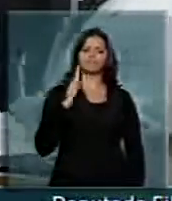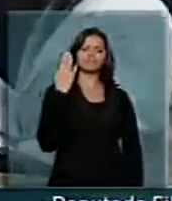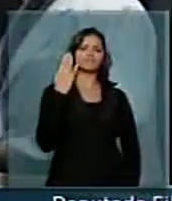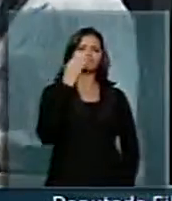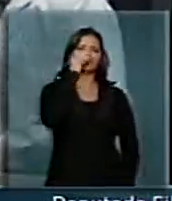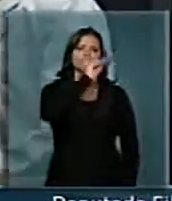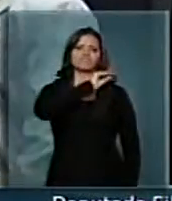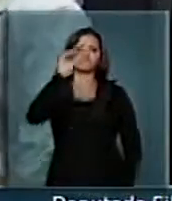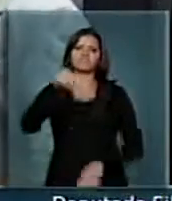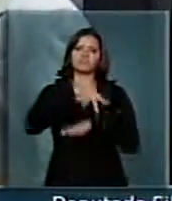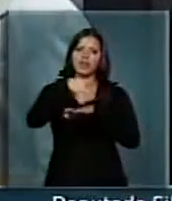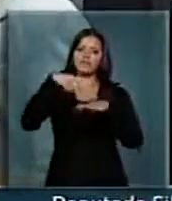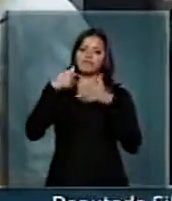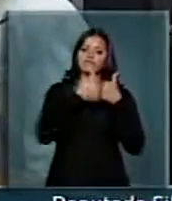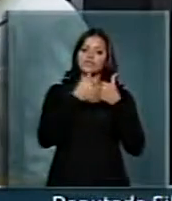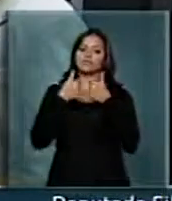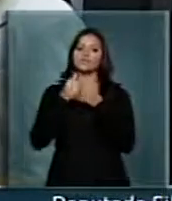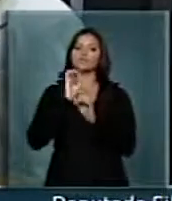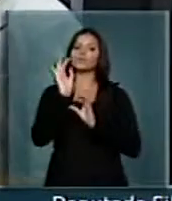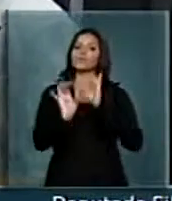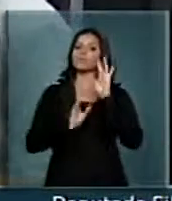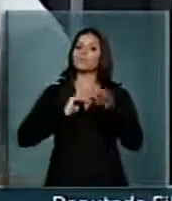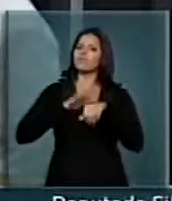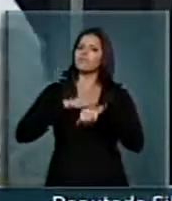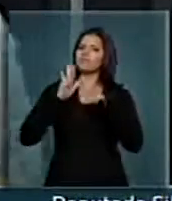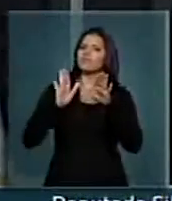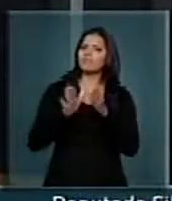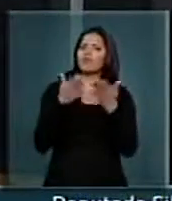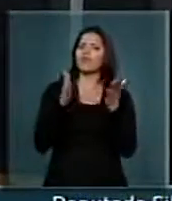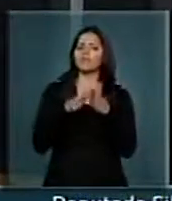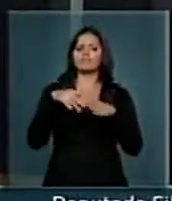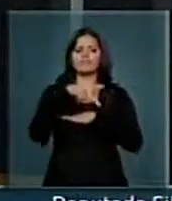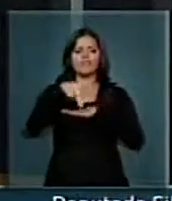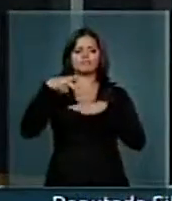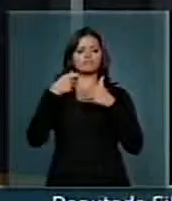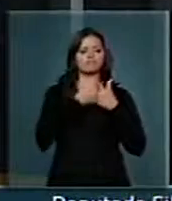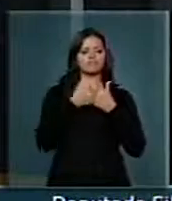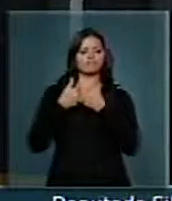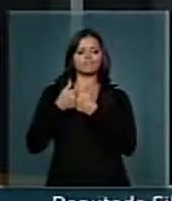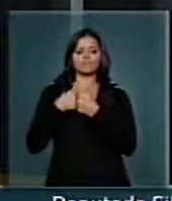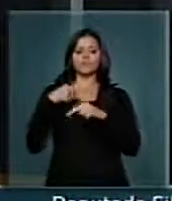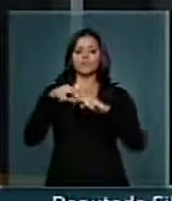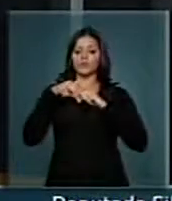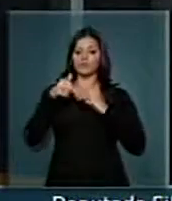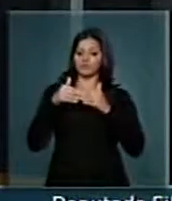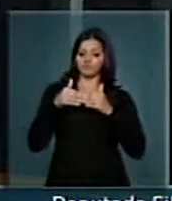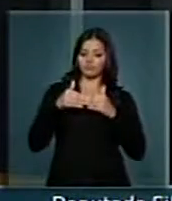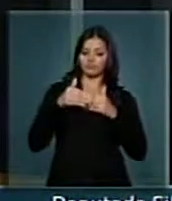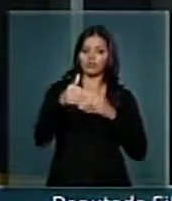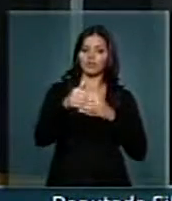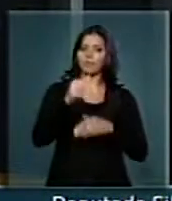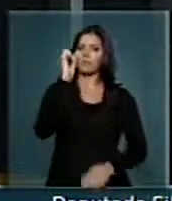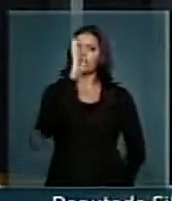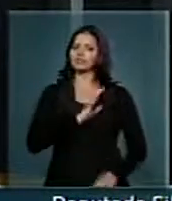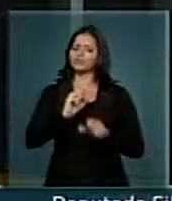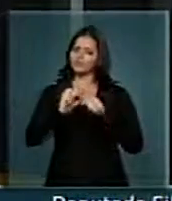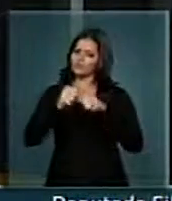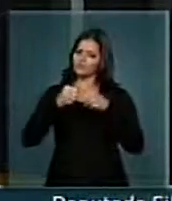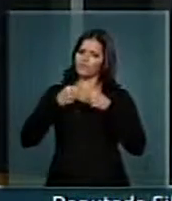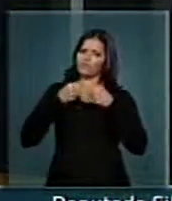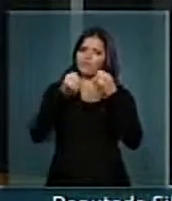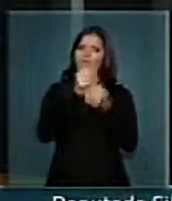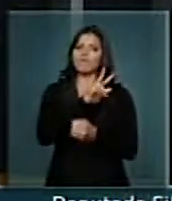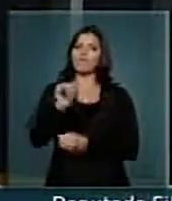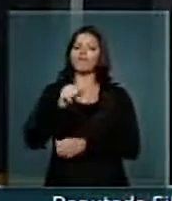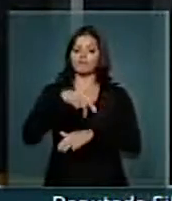os seus vizinhos, especialmente aqueles mais pobres. Então, daqui para frente, o Brasil fará um esforço sobre-humano de ficar